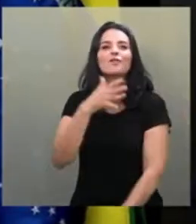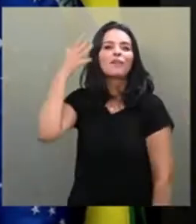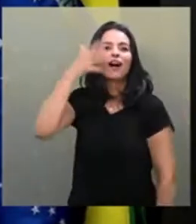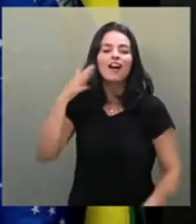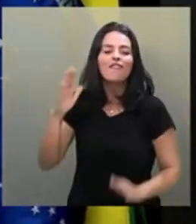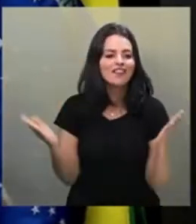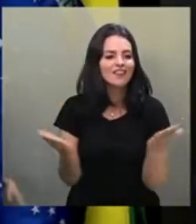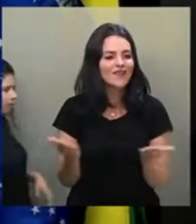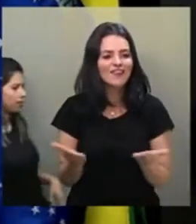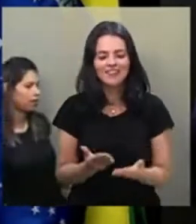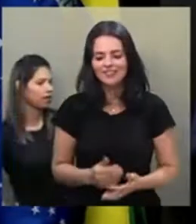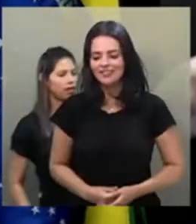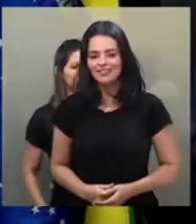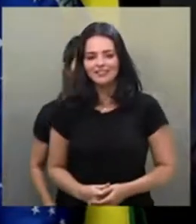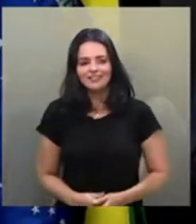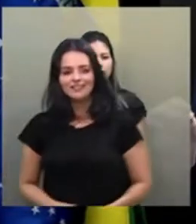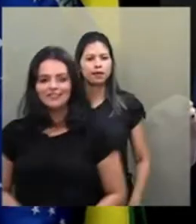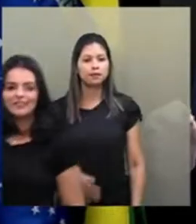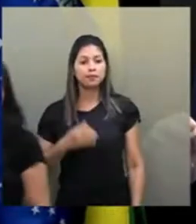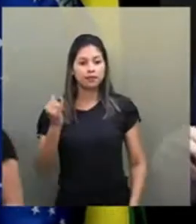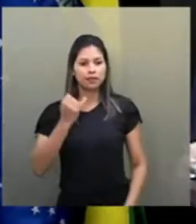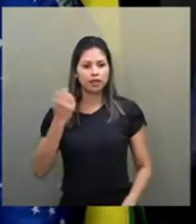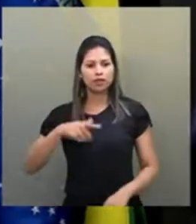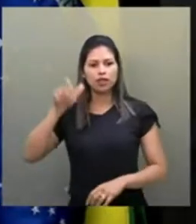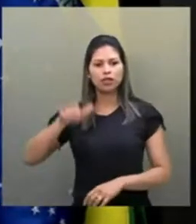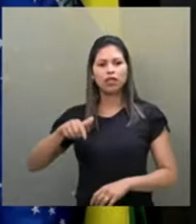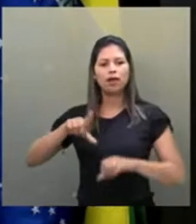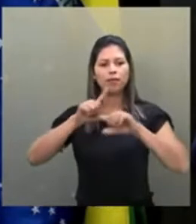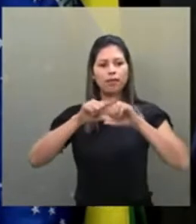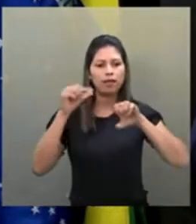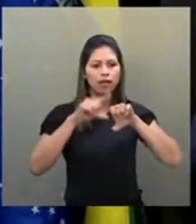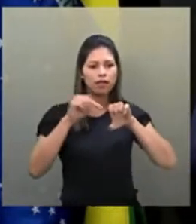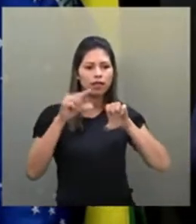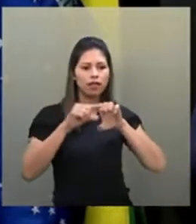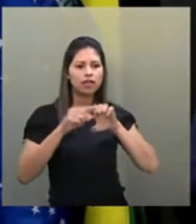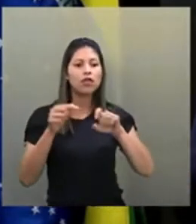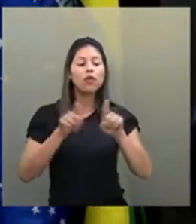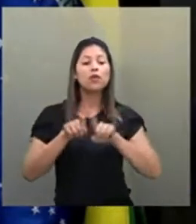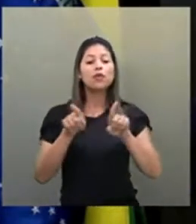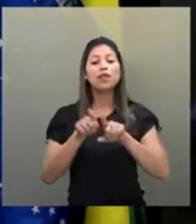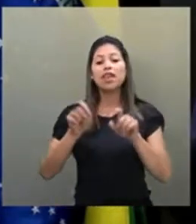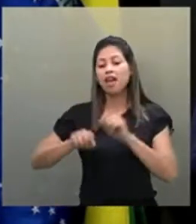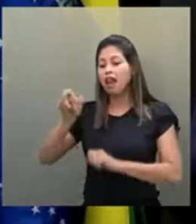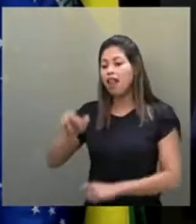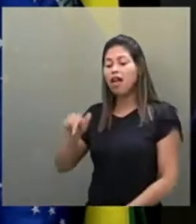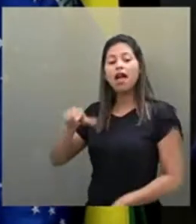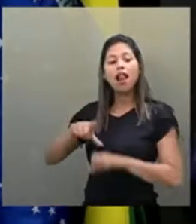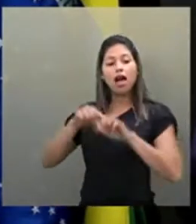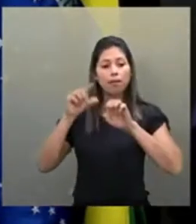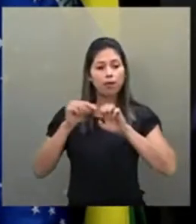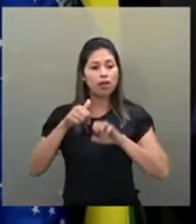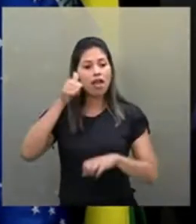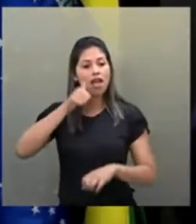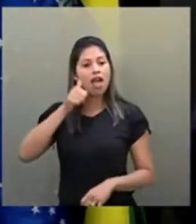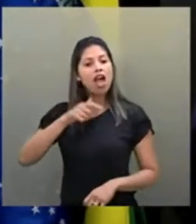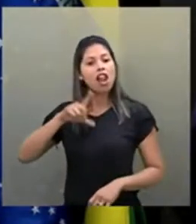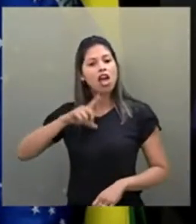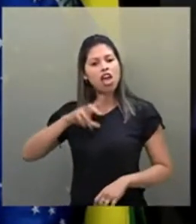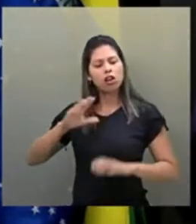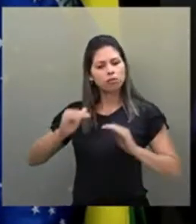para dizer da importância da mulher empreendedora. A mulher empreendedora, a mulher empreendedora, aquela que tem